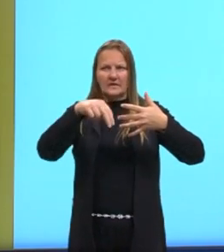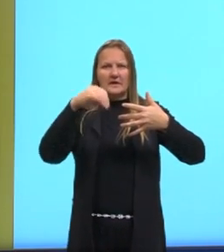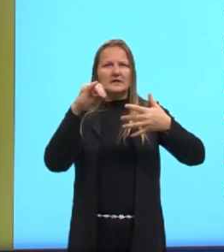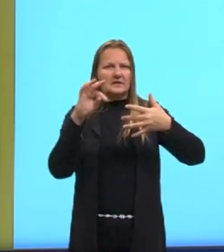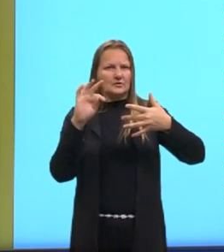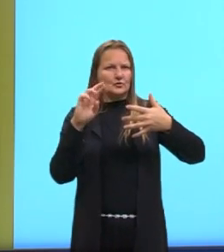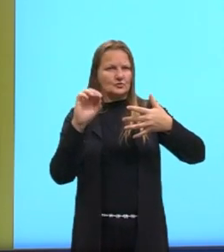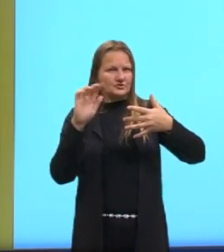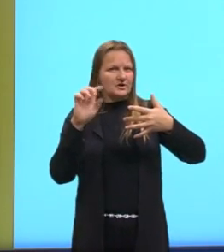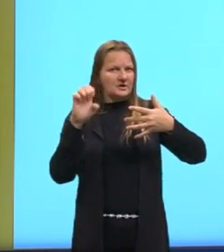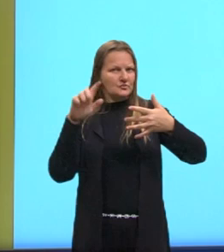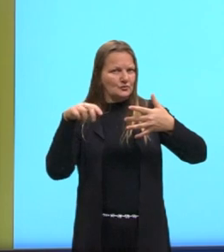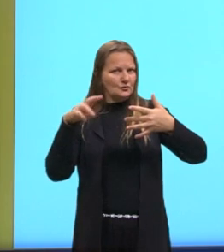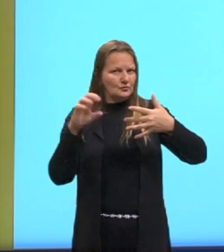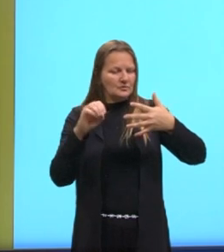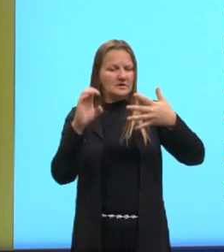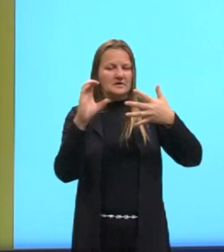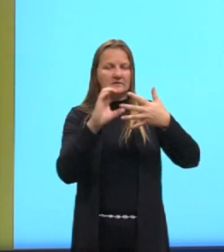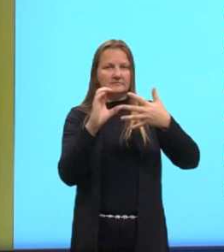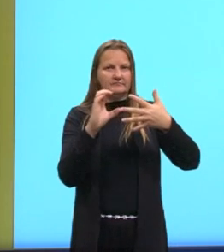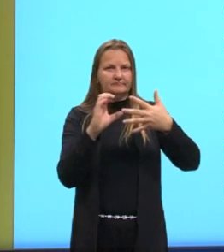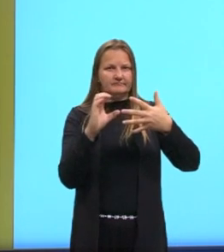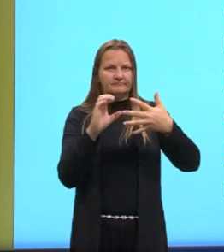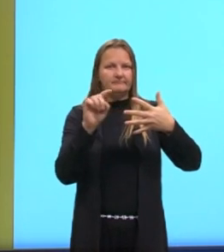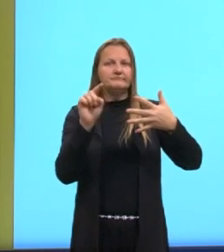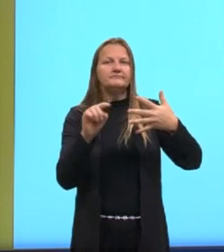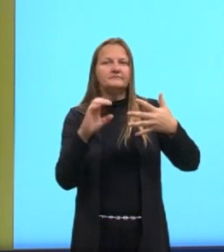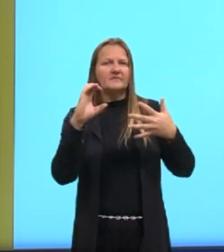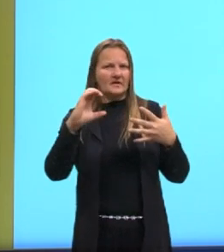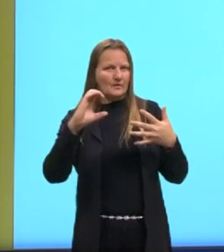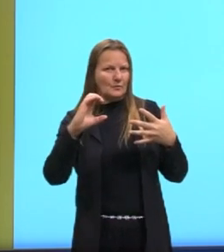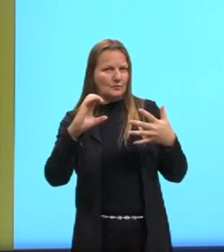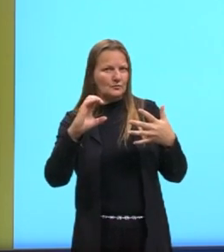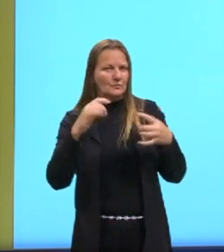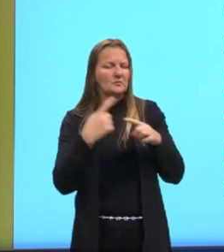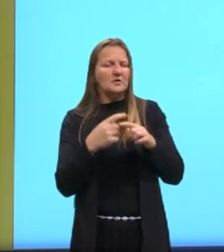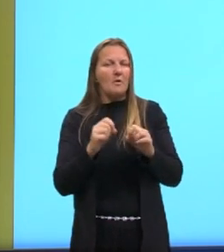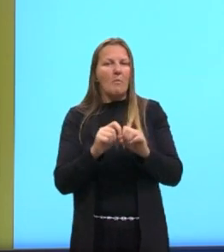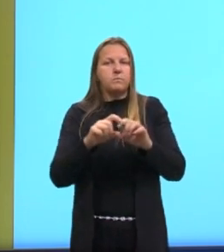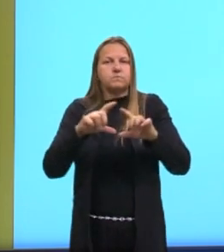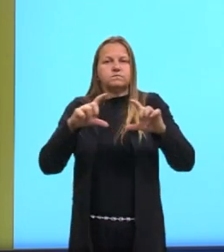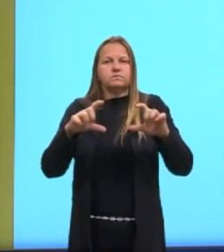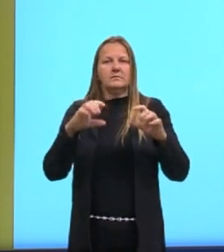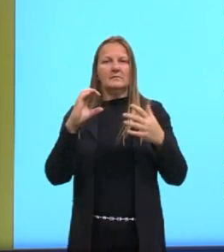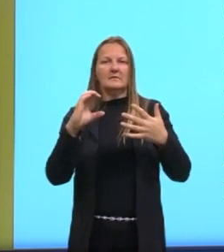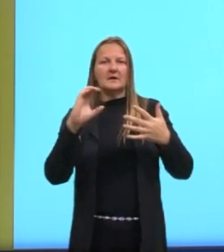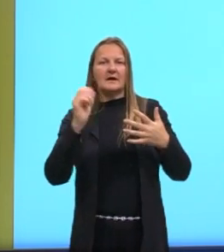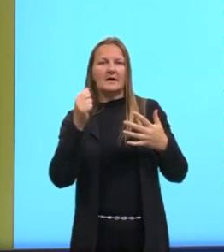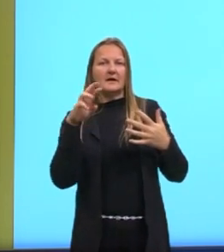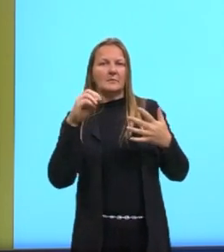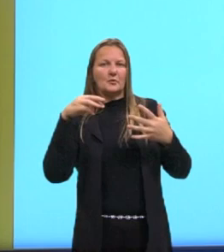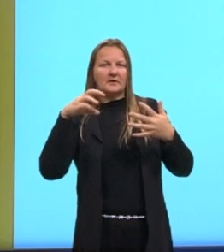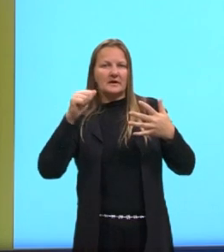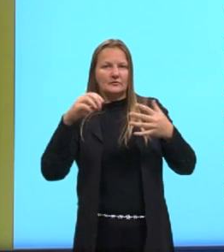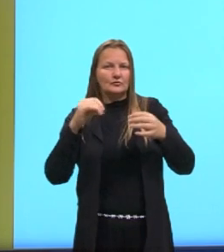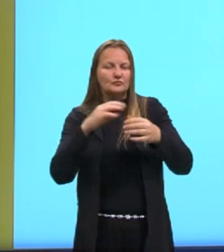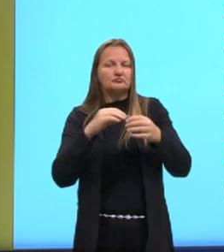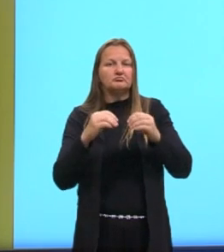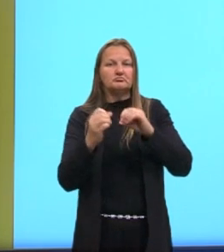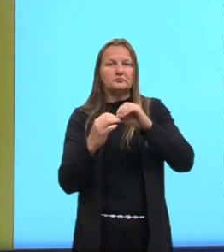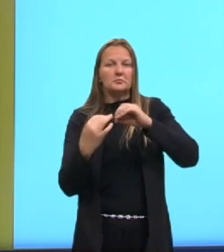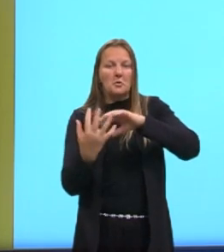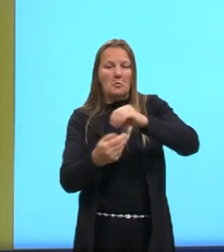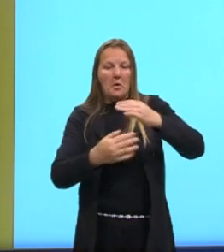terrestre? Letra C. Carbono devido ao aumento dos carbonatos dissolvidos no ambiente